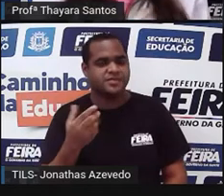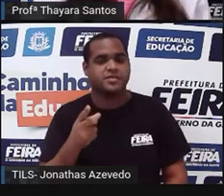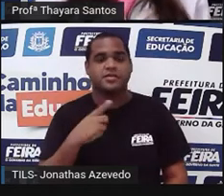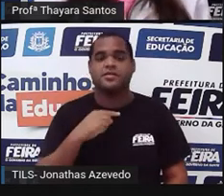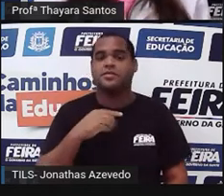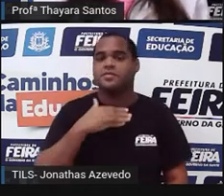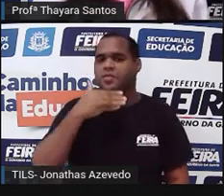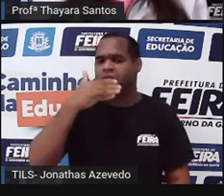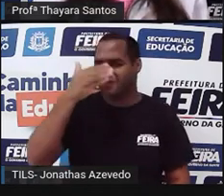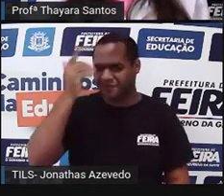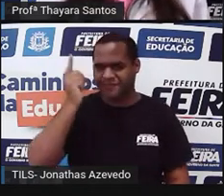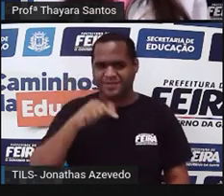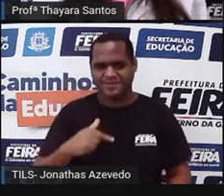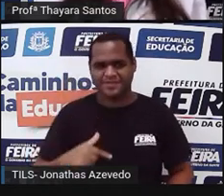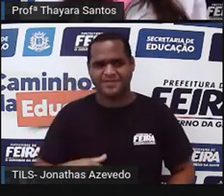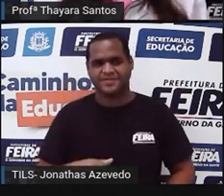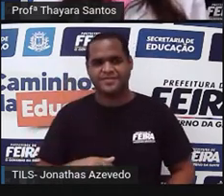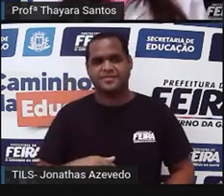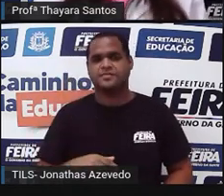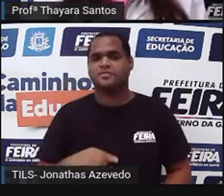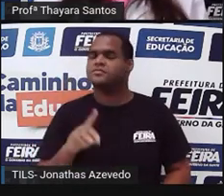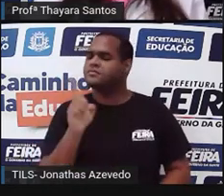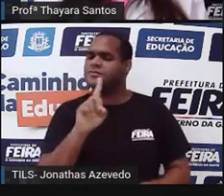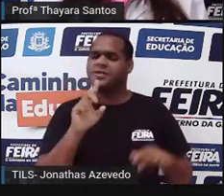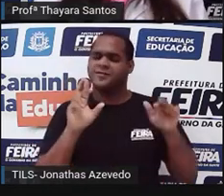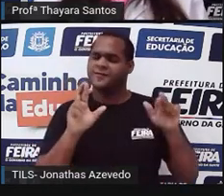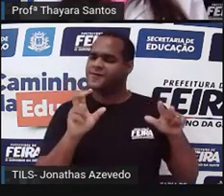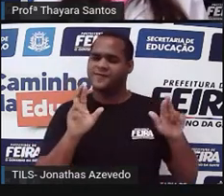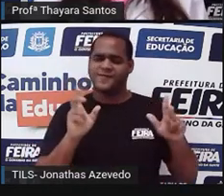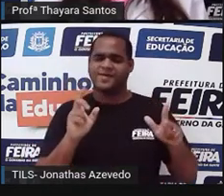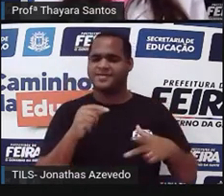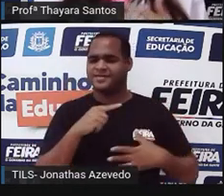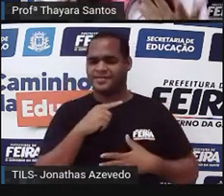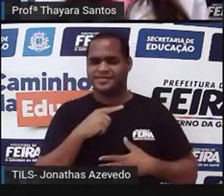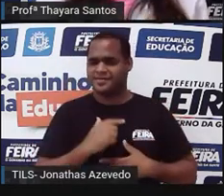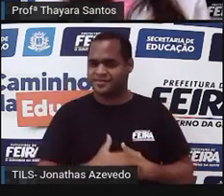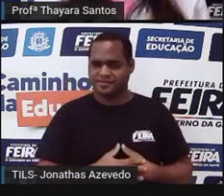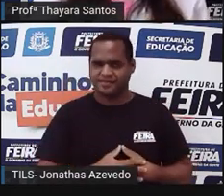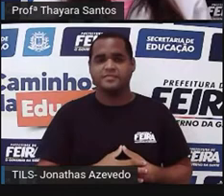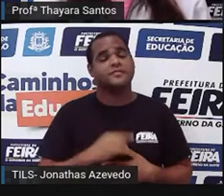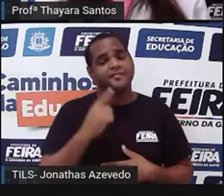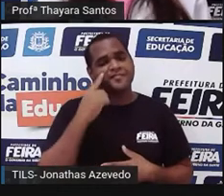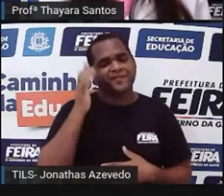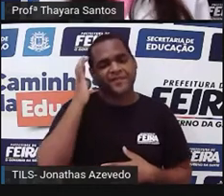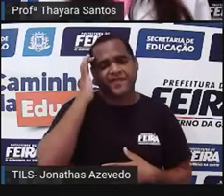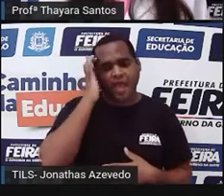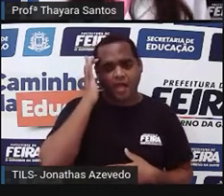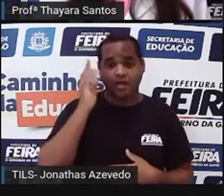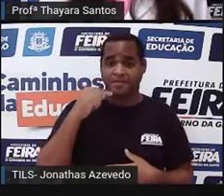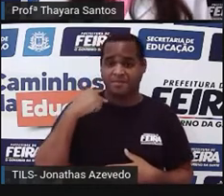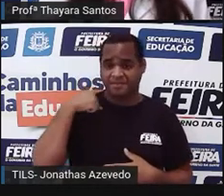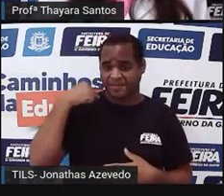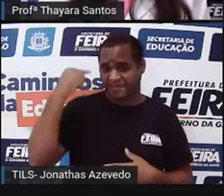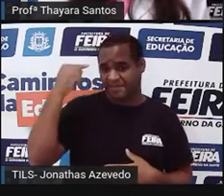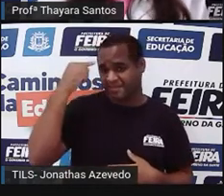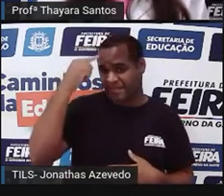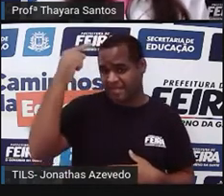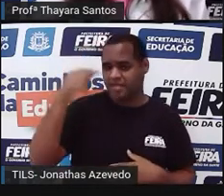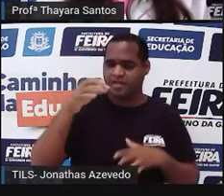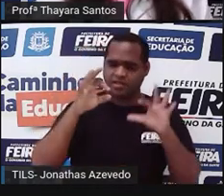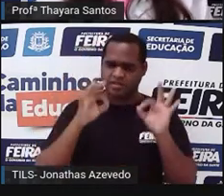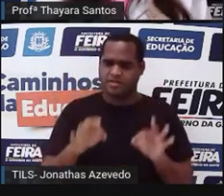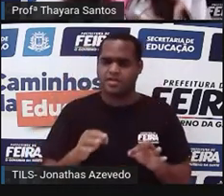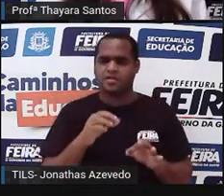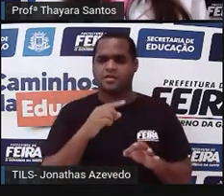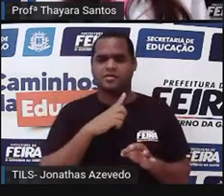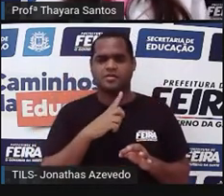pescoço cresceu? Na verdade, não é isso que acontece, né? Porque se a gente achar que essa ideia de Lamarck está certa,